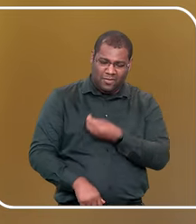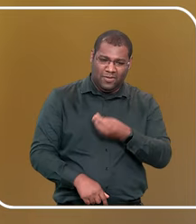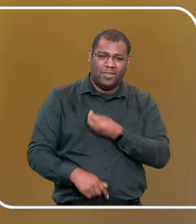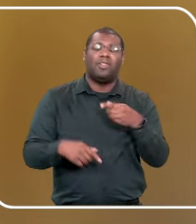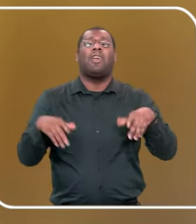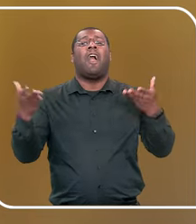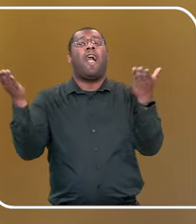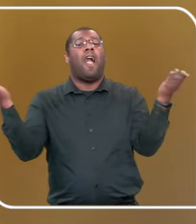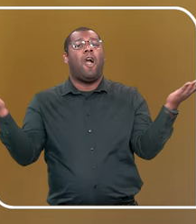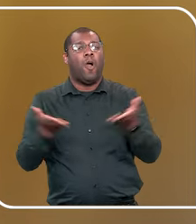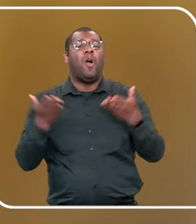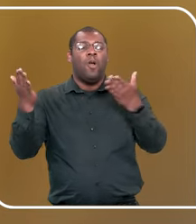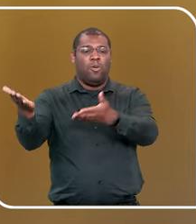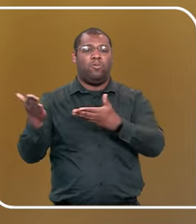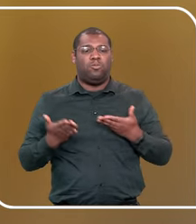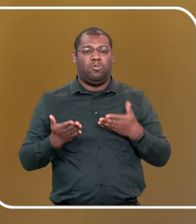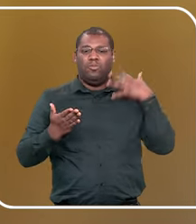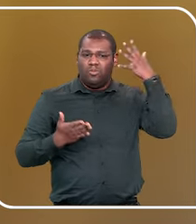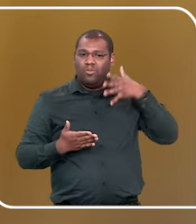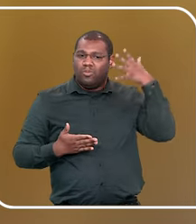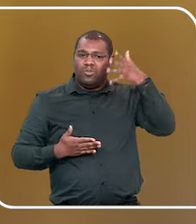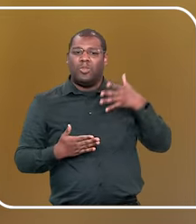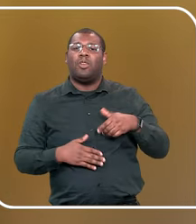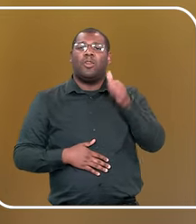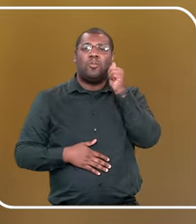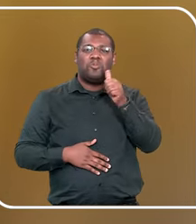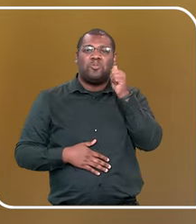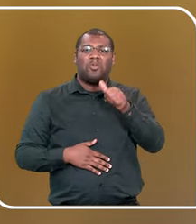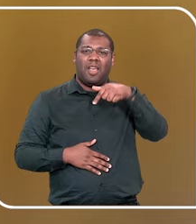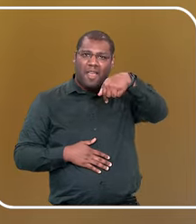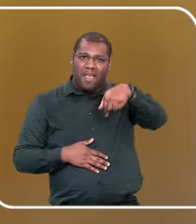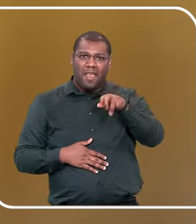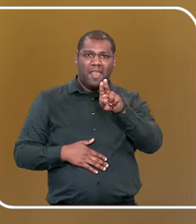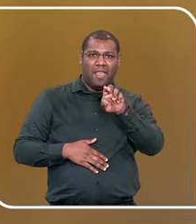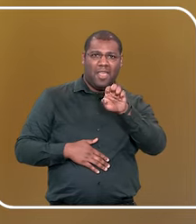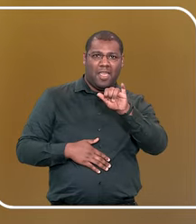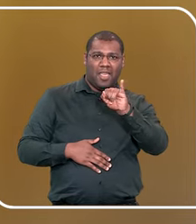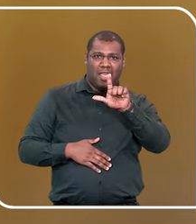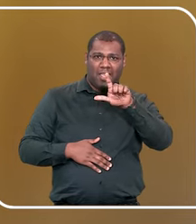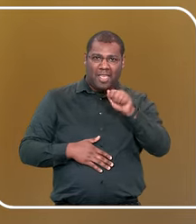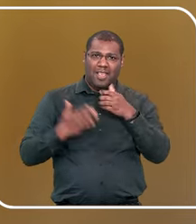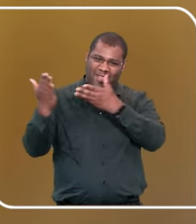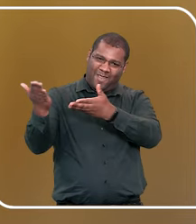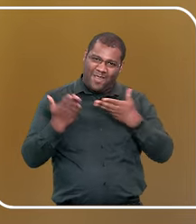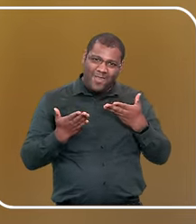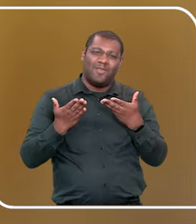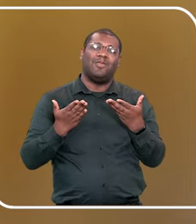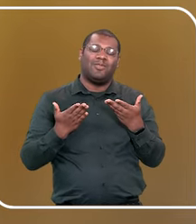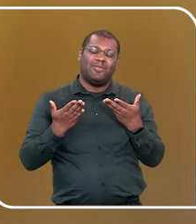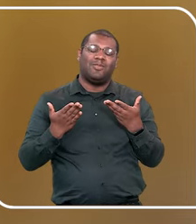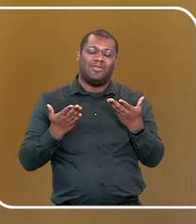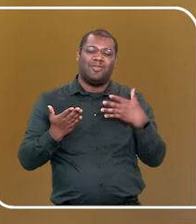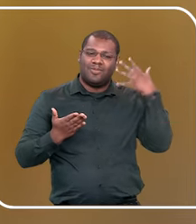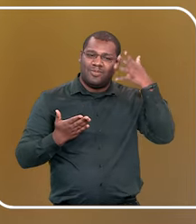passo, então, a palavra diretamente à nossa palestrante Keila Faria. Keila, palavra é sua, arrasa.